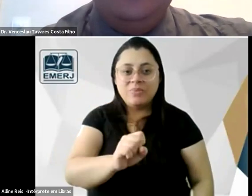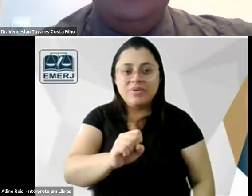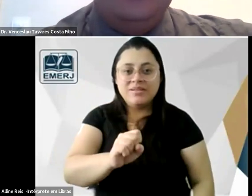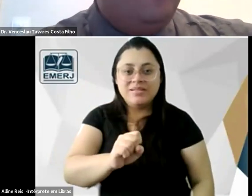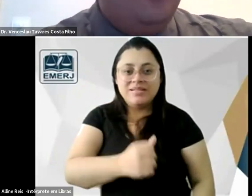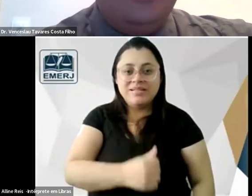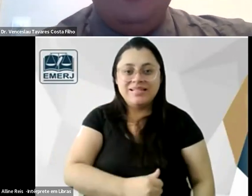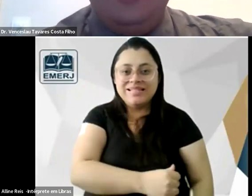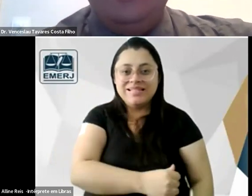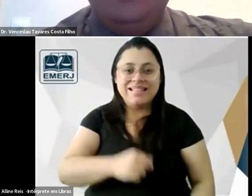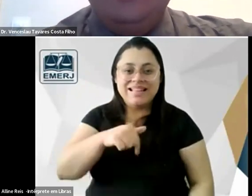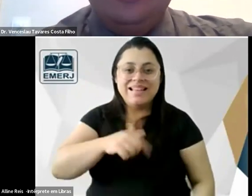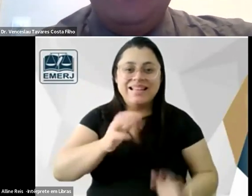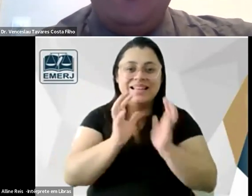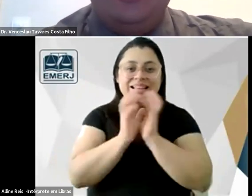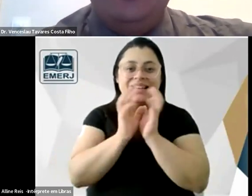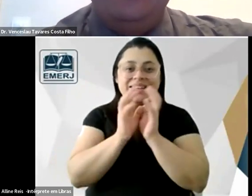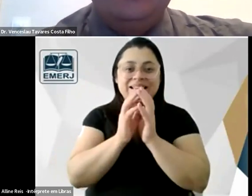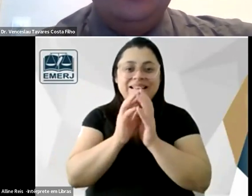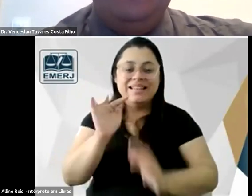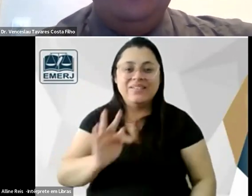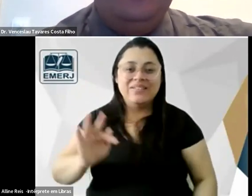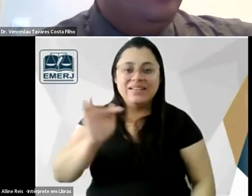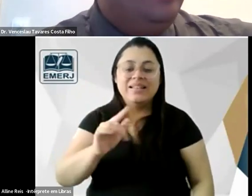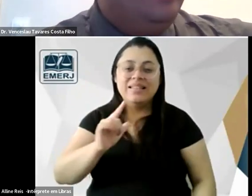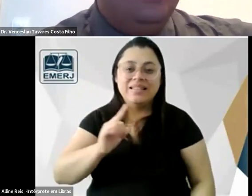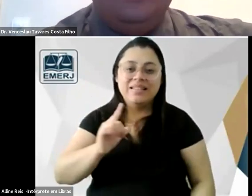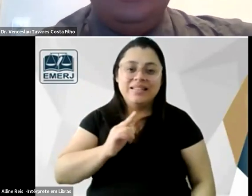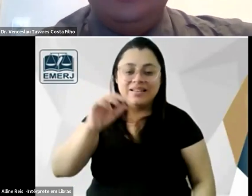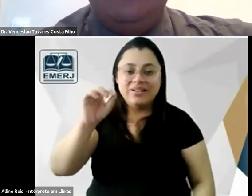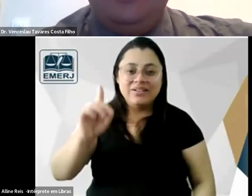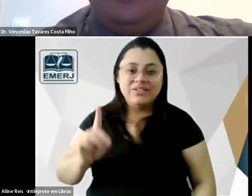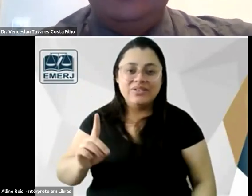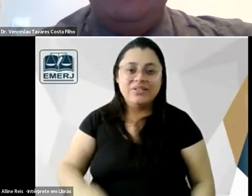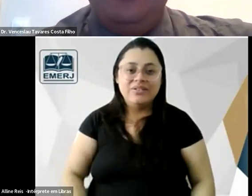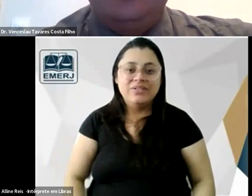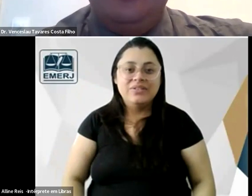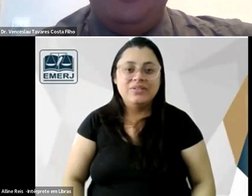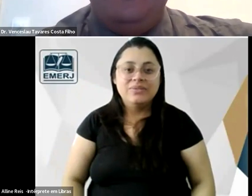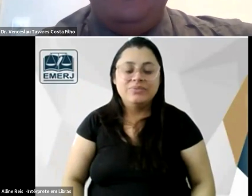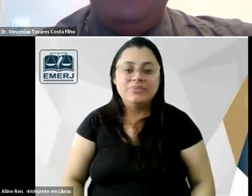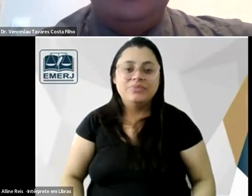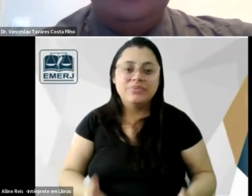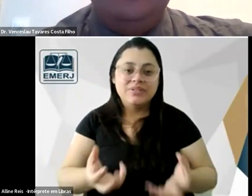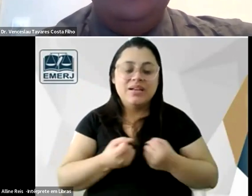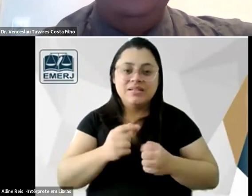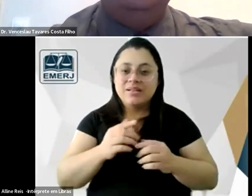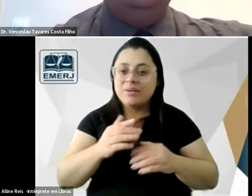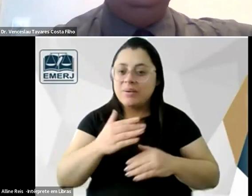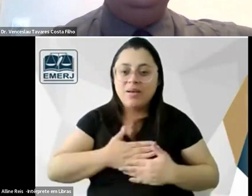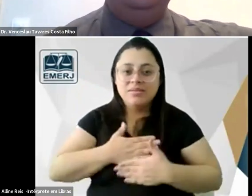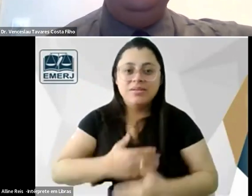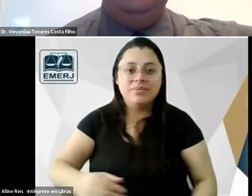a Suíça venham aqui para a nossa faculdade de direito do Recife que a gente vai recebê-los com o maior prazer